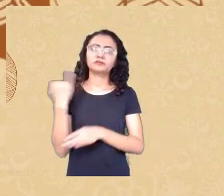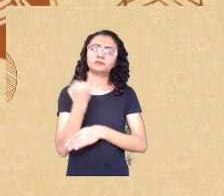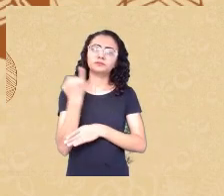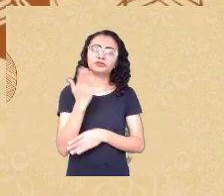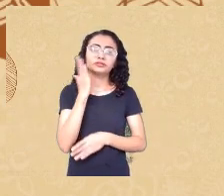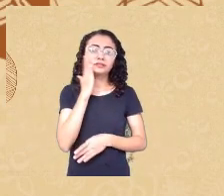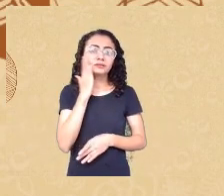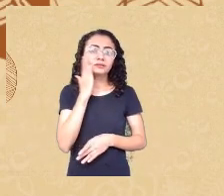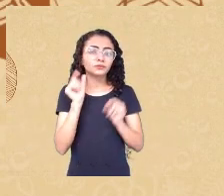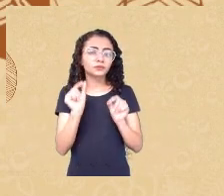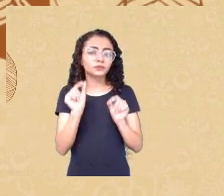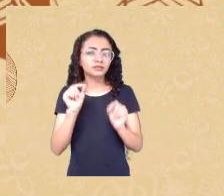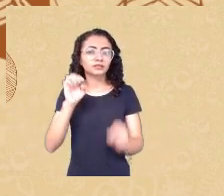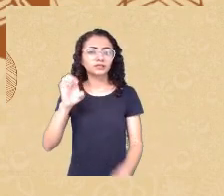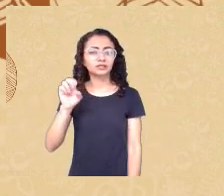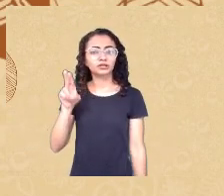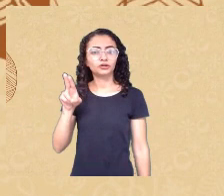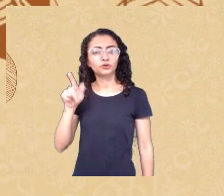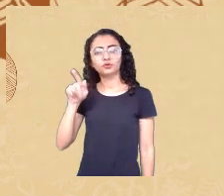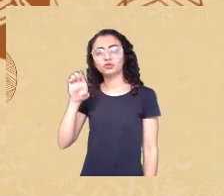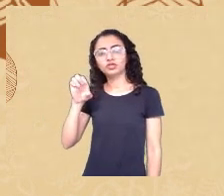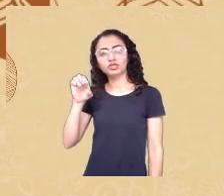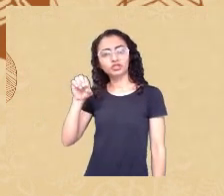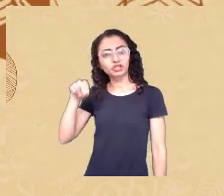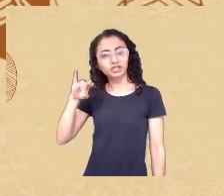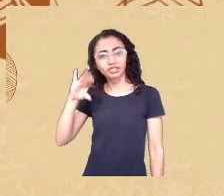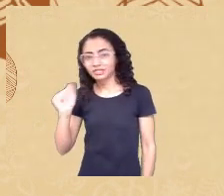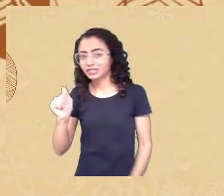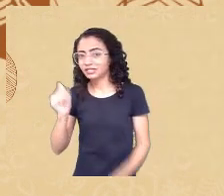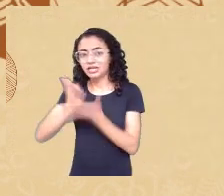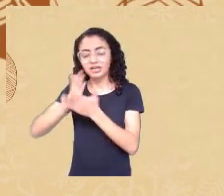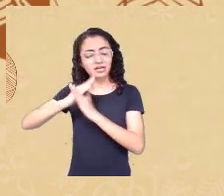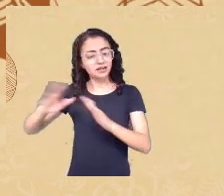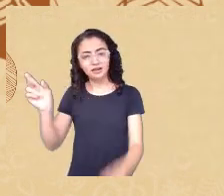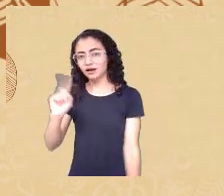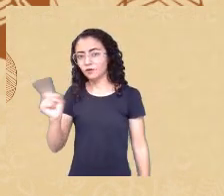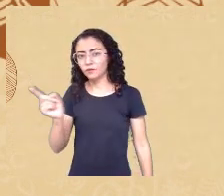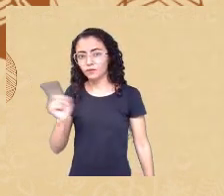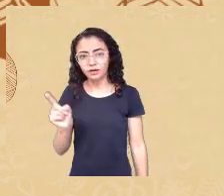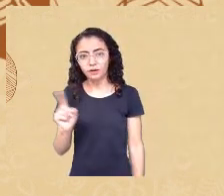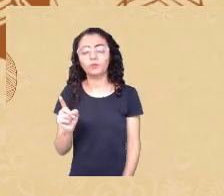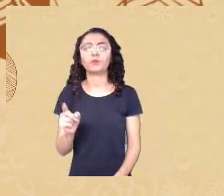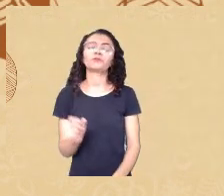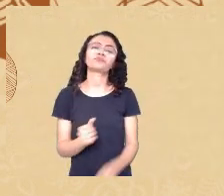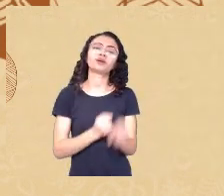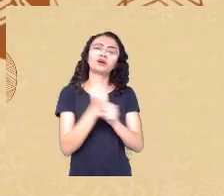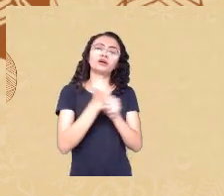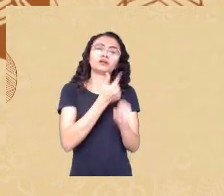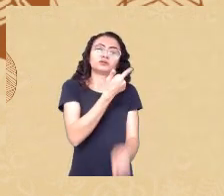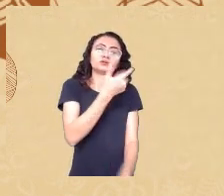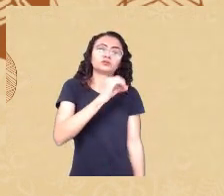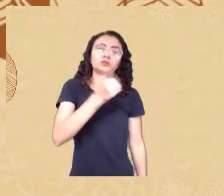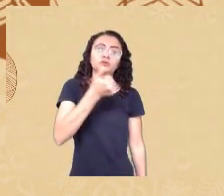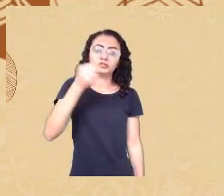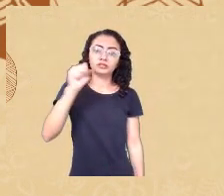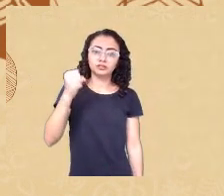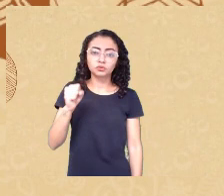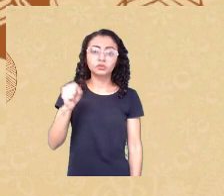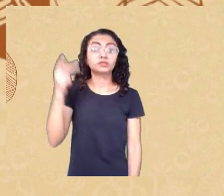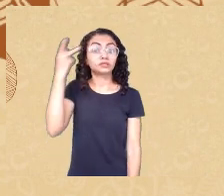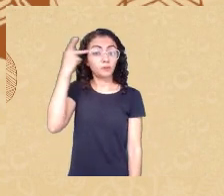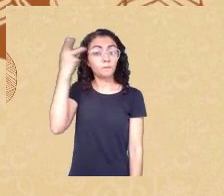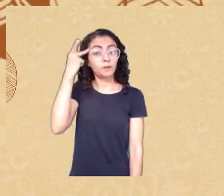ficou lá no Reino Unido em 1918 São Paulo teve uma sociedade de eugenicistas em